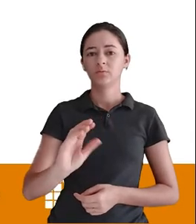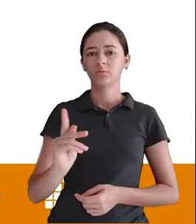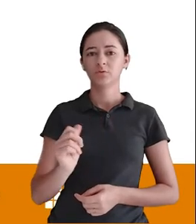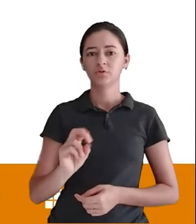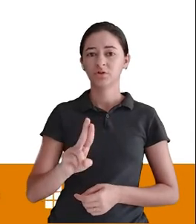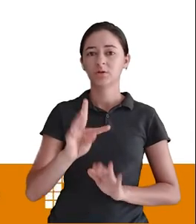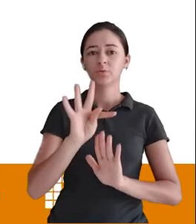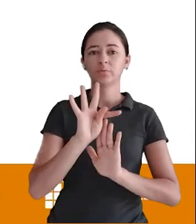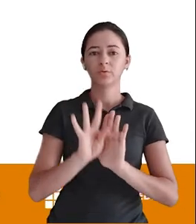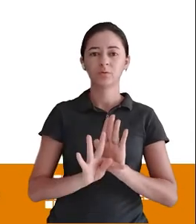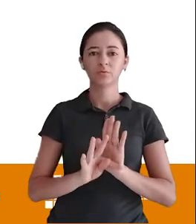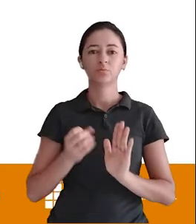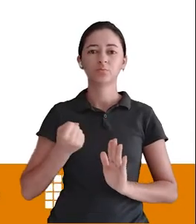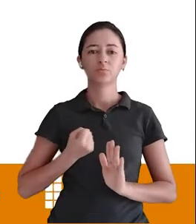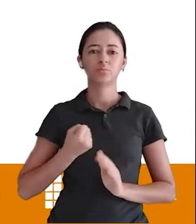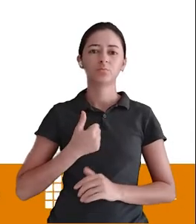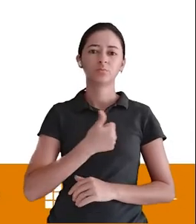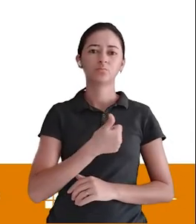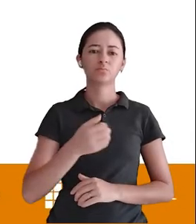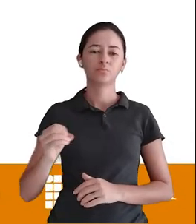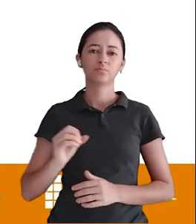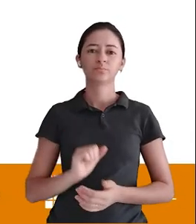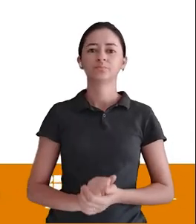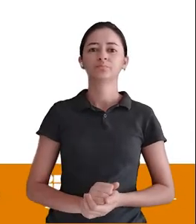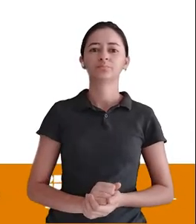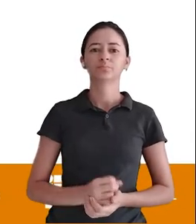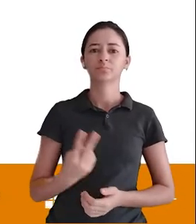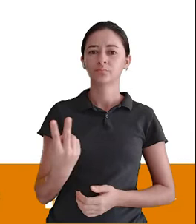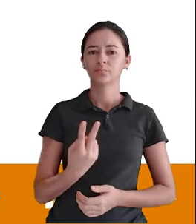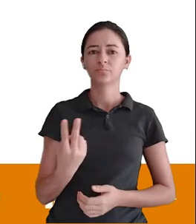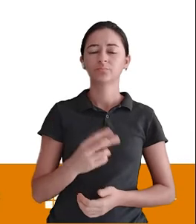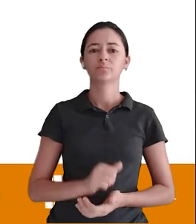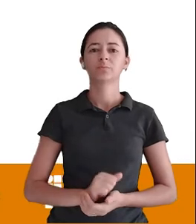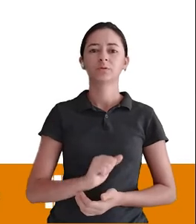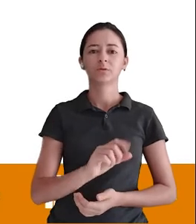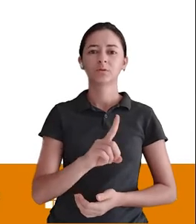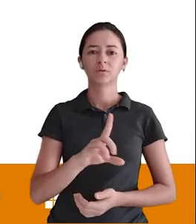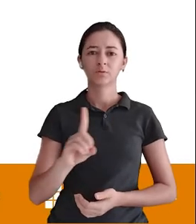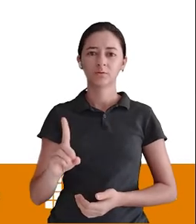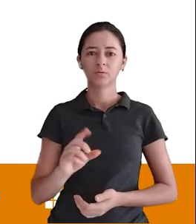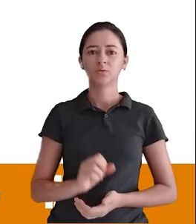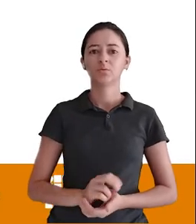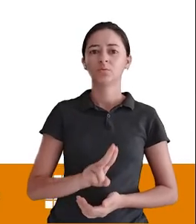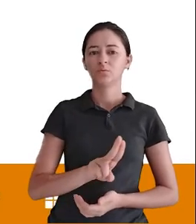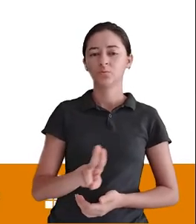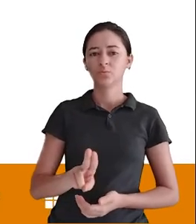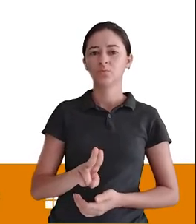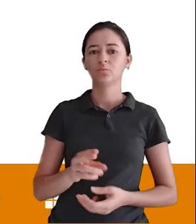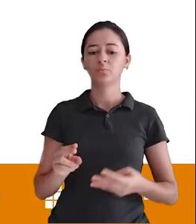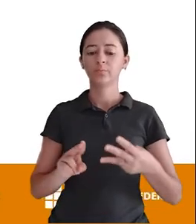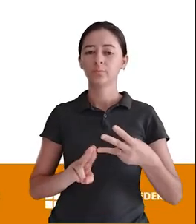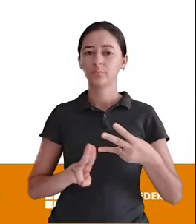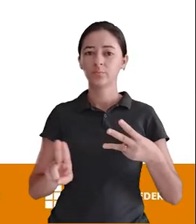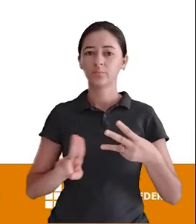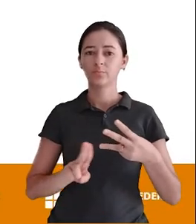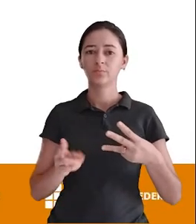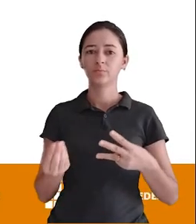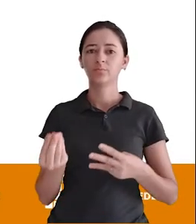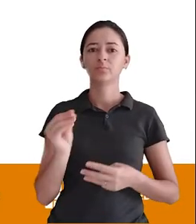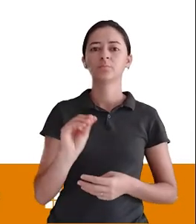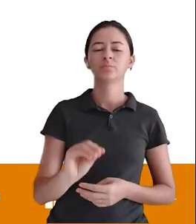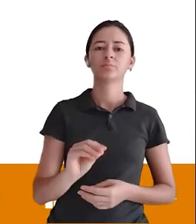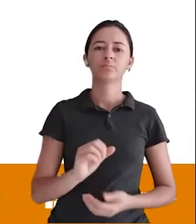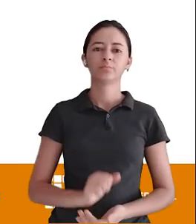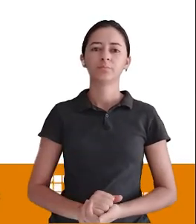Aqui um segundo exemplo AlterTable Cliente A mesma coisa ADD Aí vem o nome Do atributo Que eu estou adicionando Render Underline